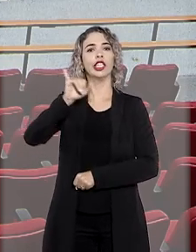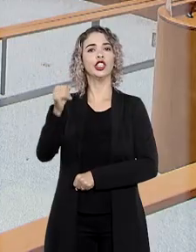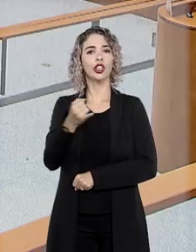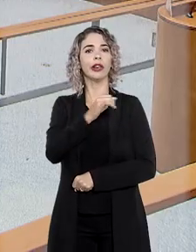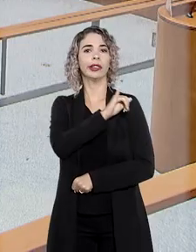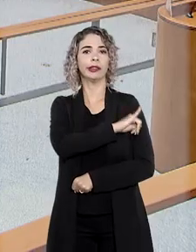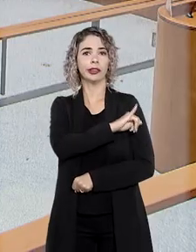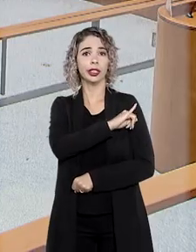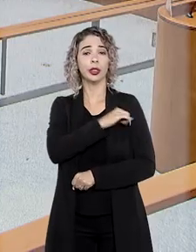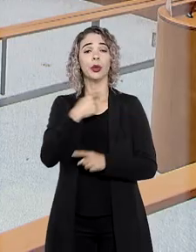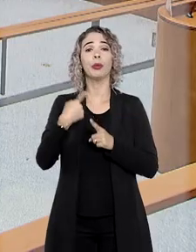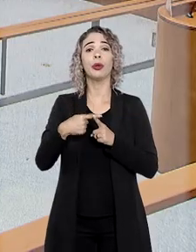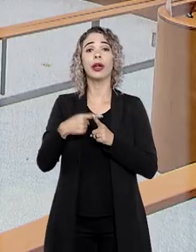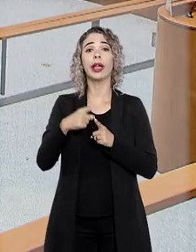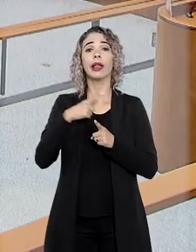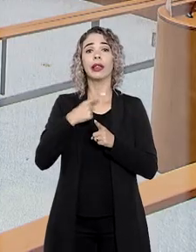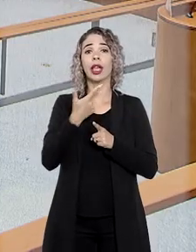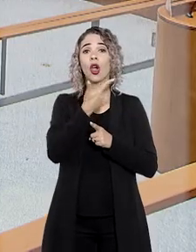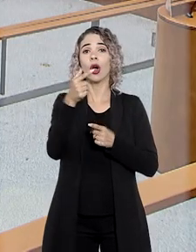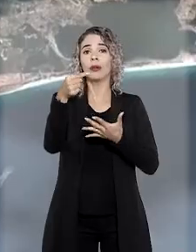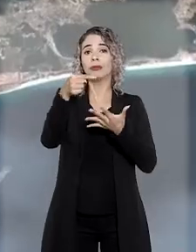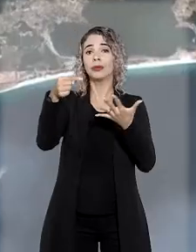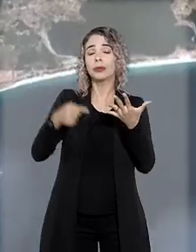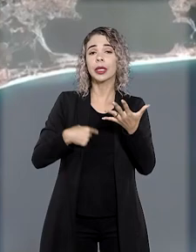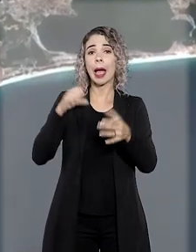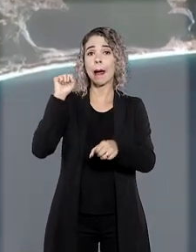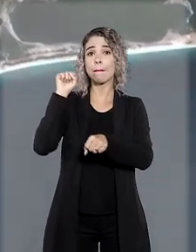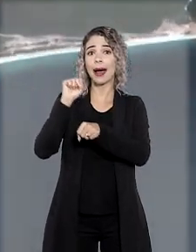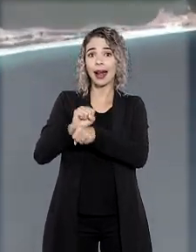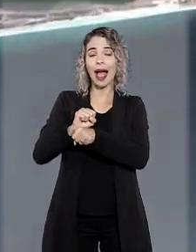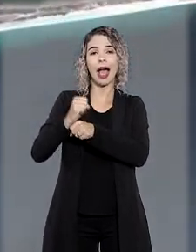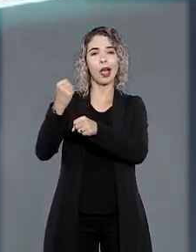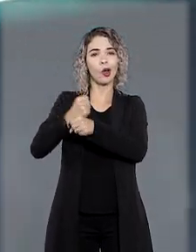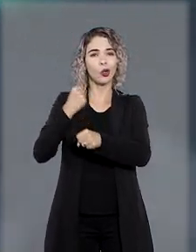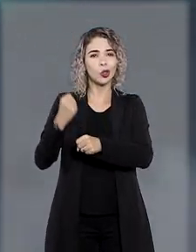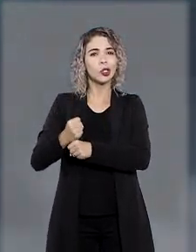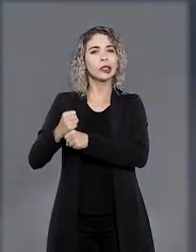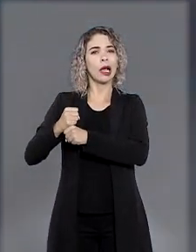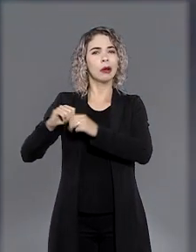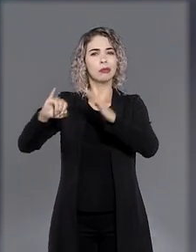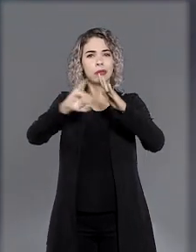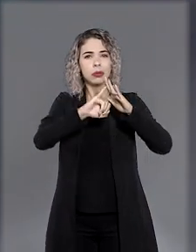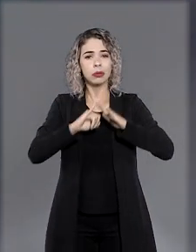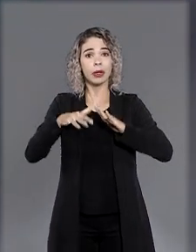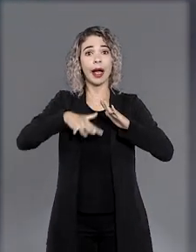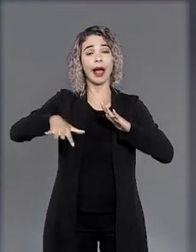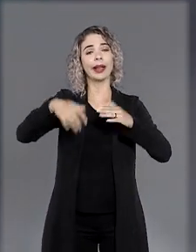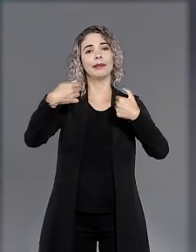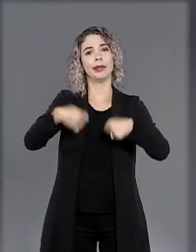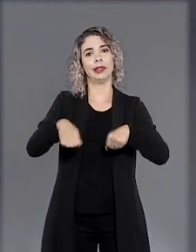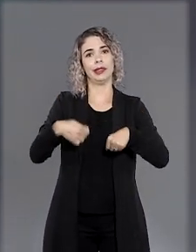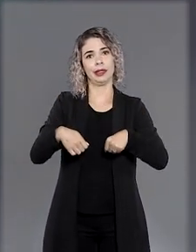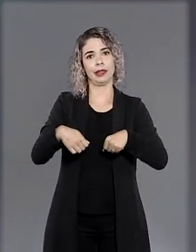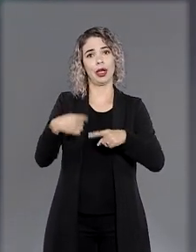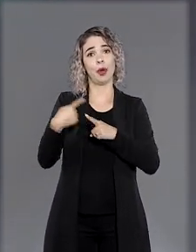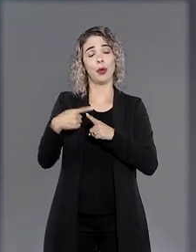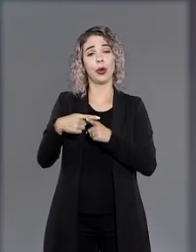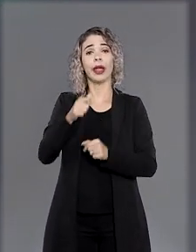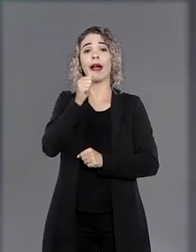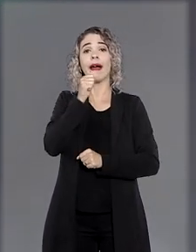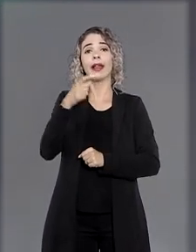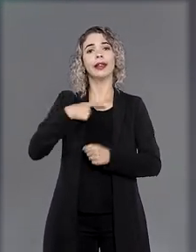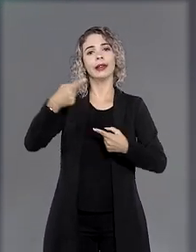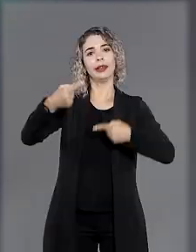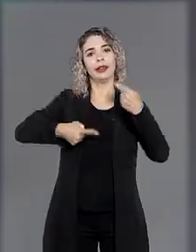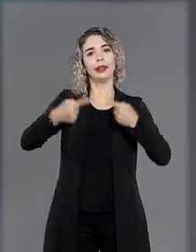Janeiro por entender que, entre outros fundamentos, a paralisação dos empreendimentos localizados na área era necessária porque